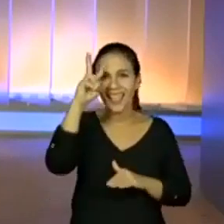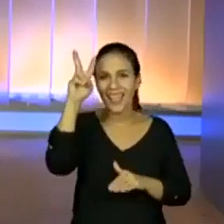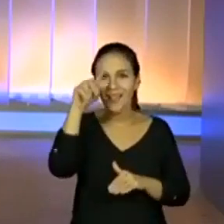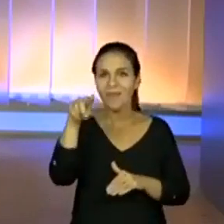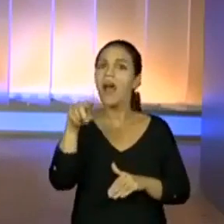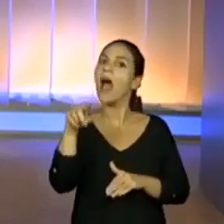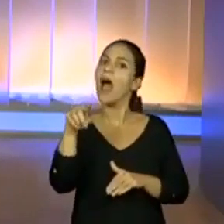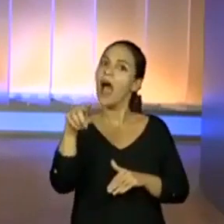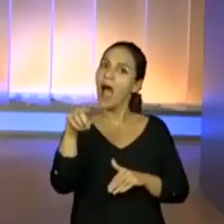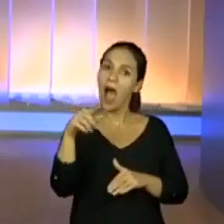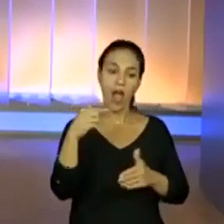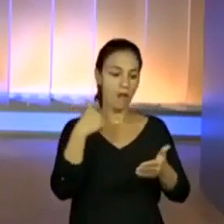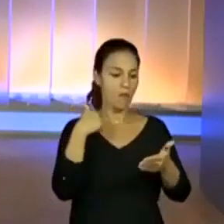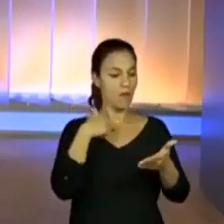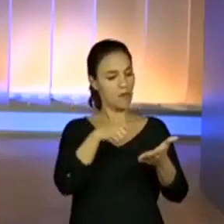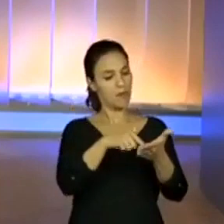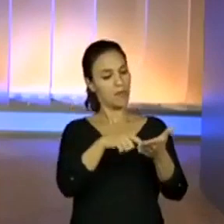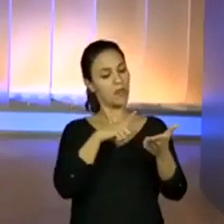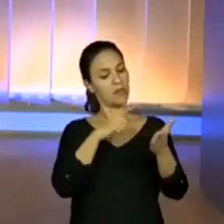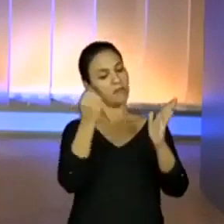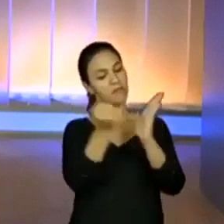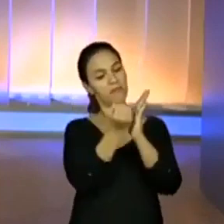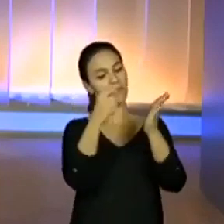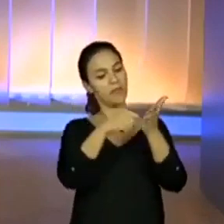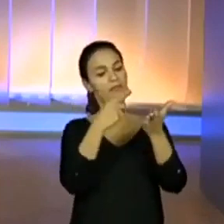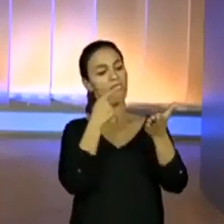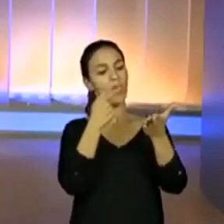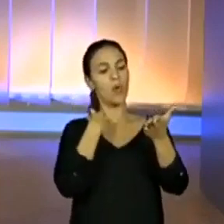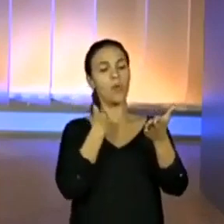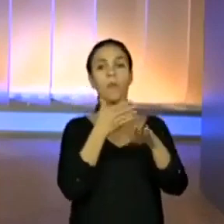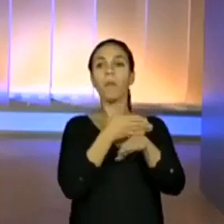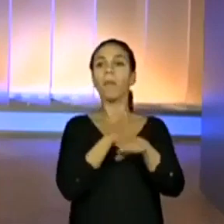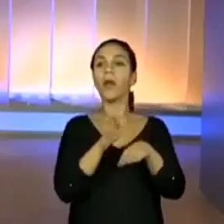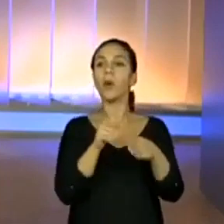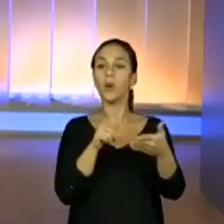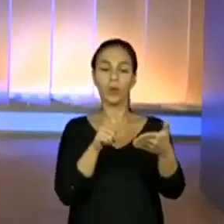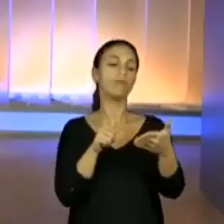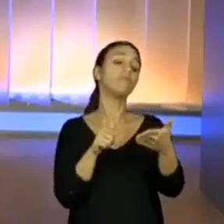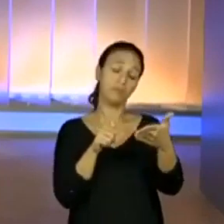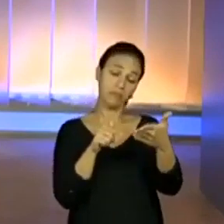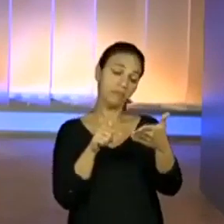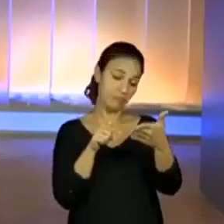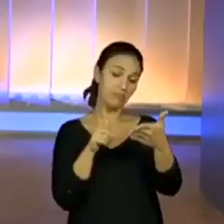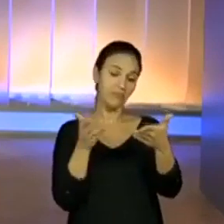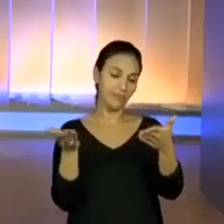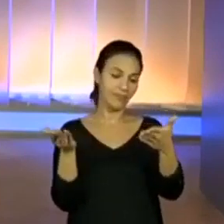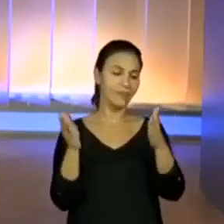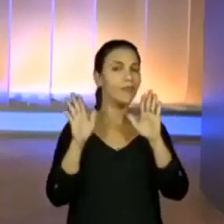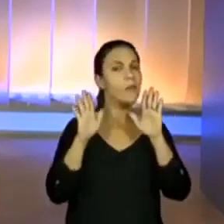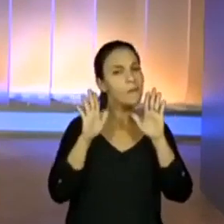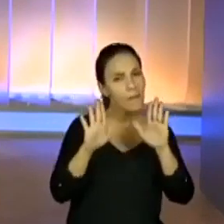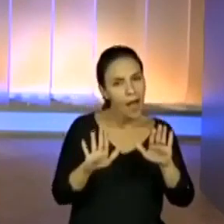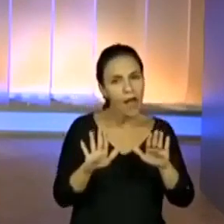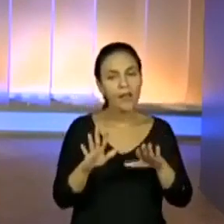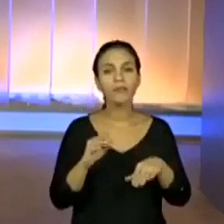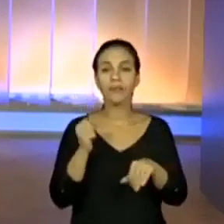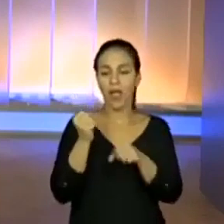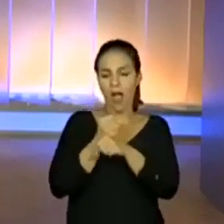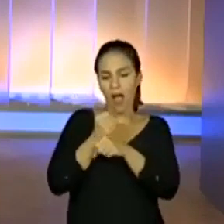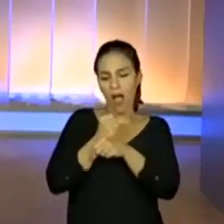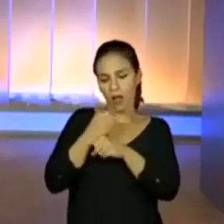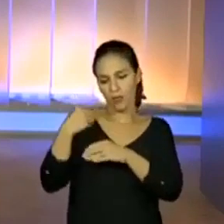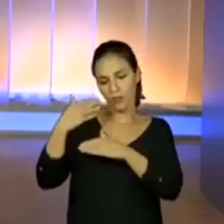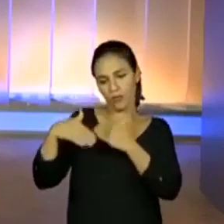foi além. No meu registro é branco. Isso. Na certidão de nascimento está lá escrito. Entretanto, conforme vai passando os anos,